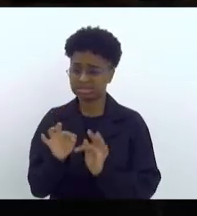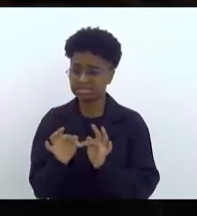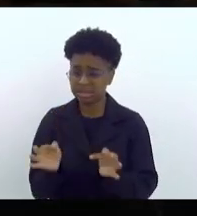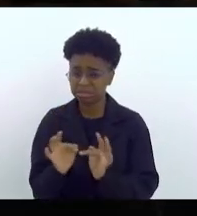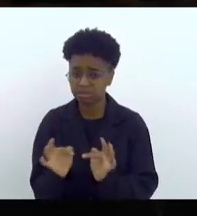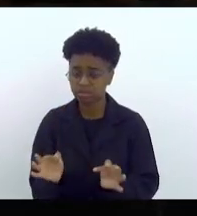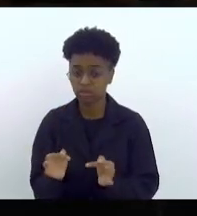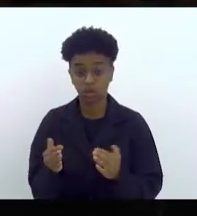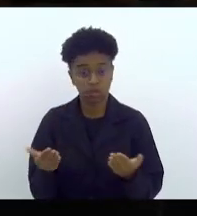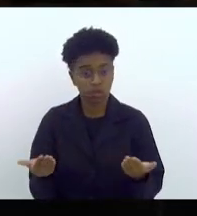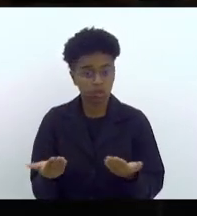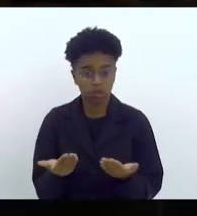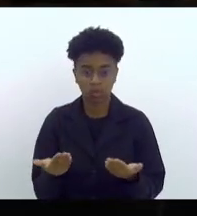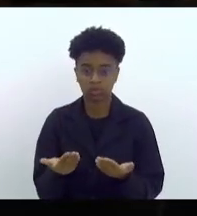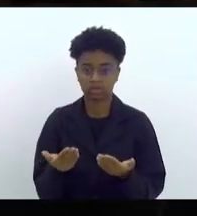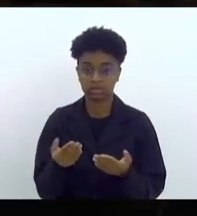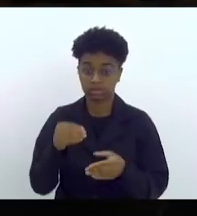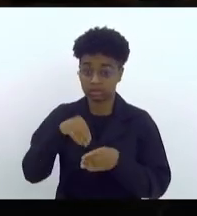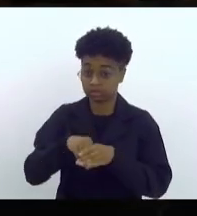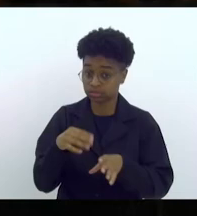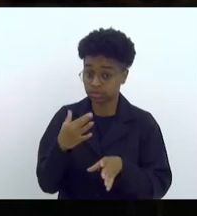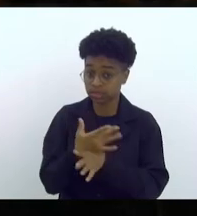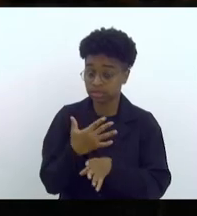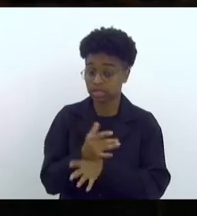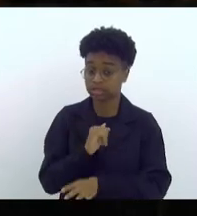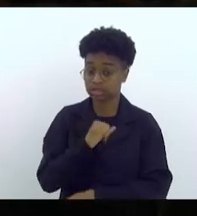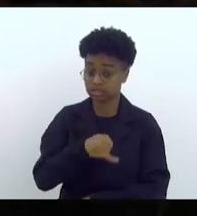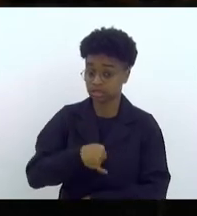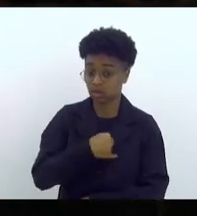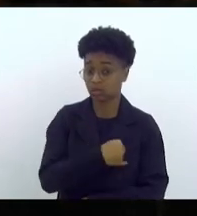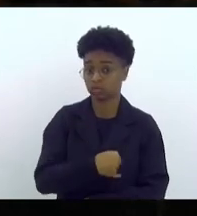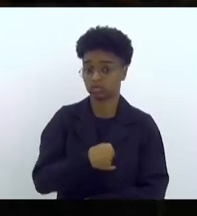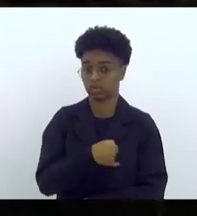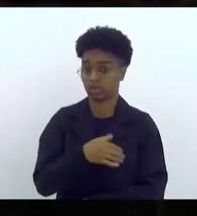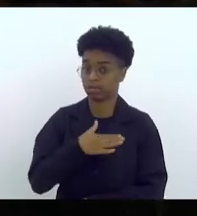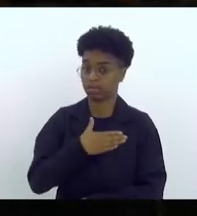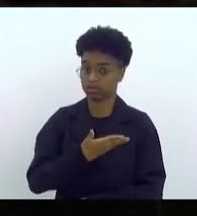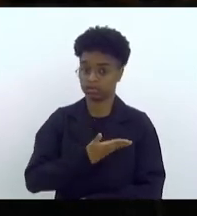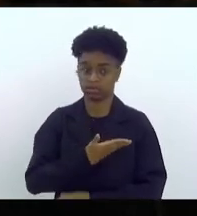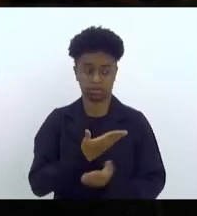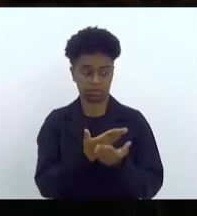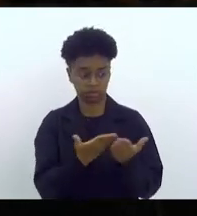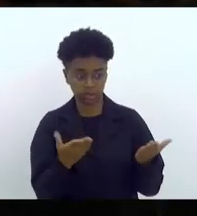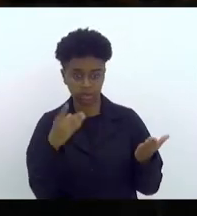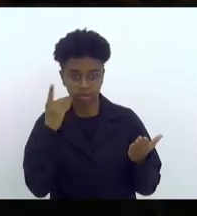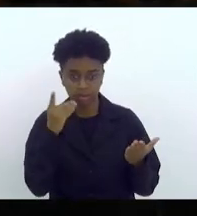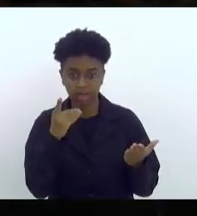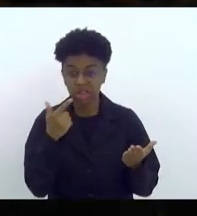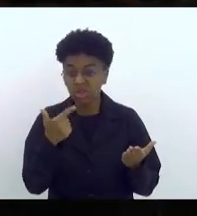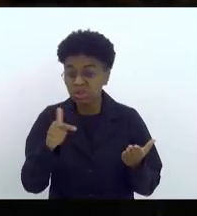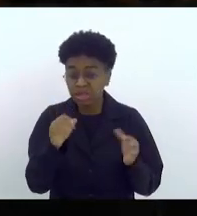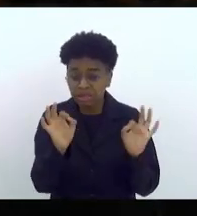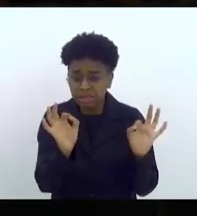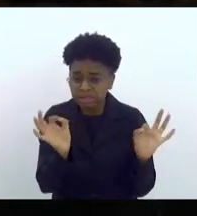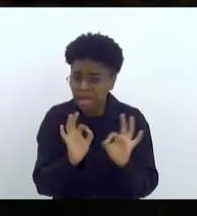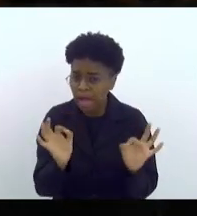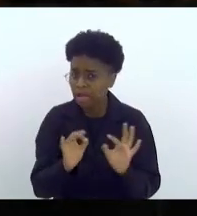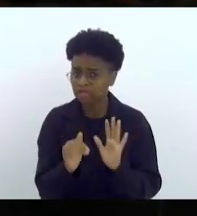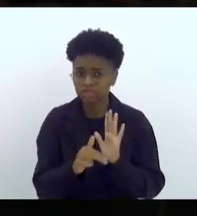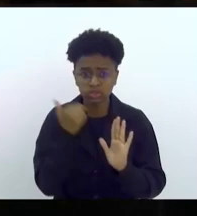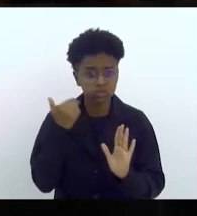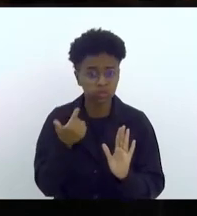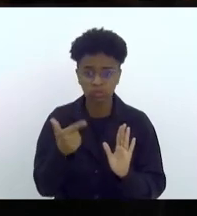hoje, em São João de Miriti, caros amigos, colegas, São João não faz uma cirurgia.